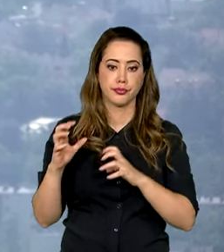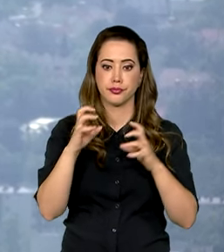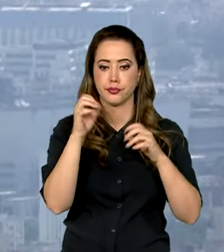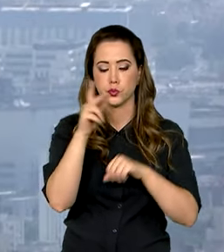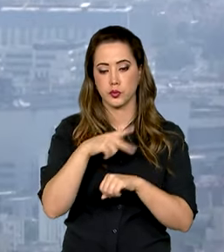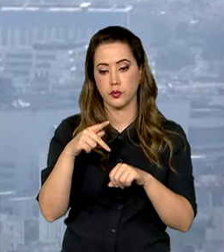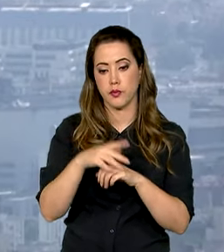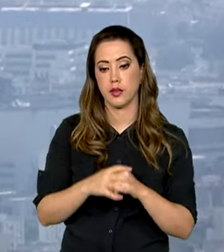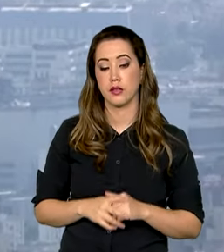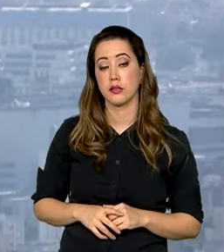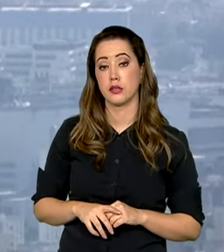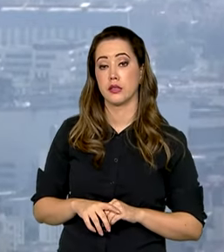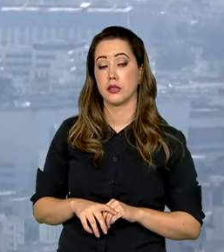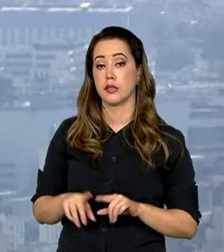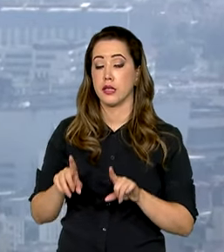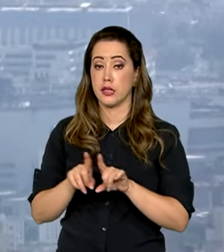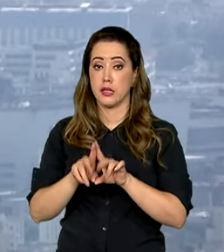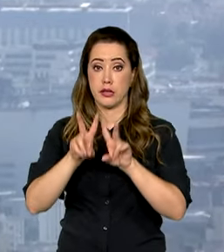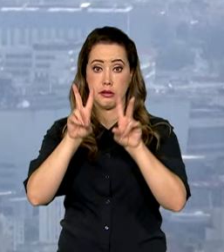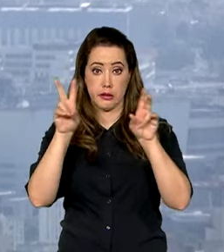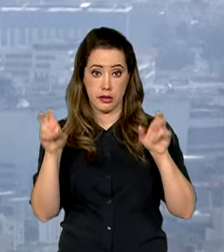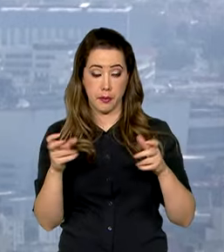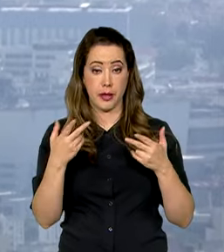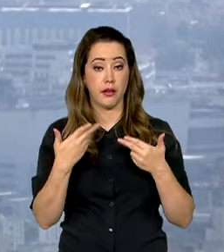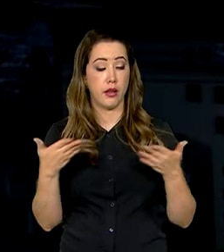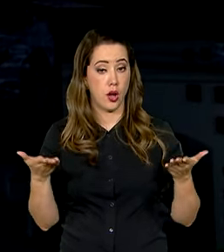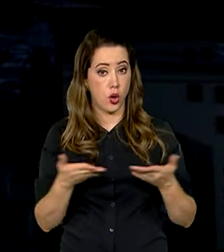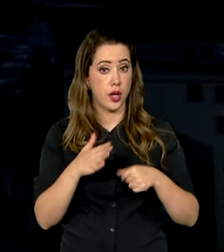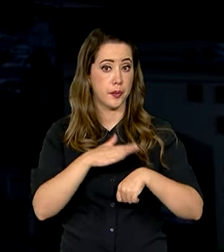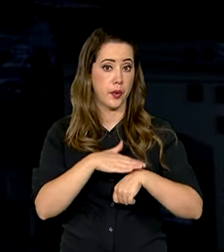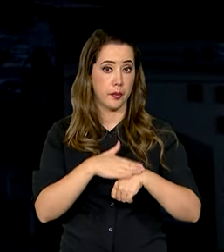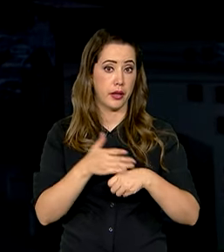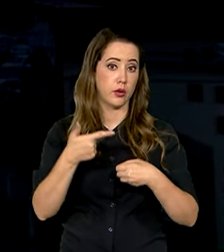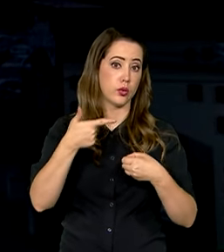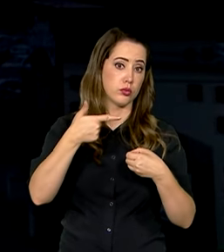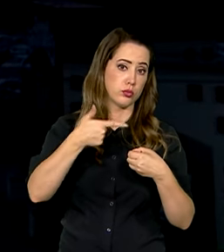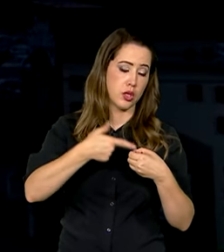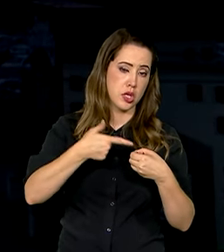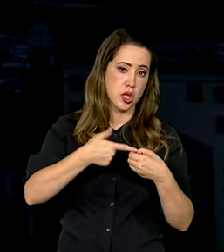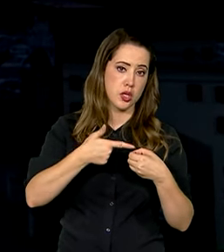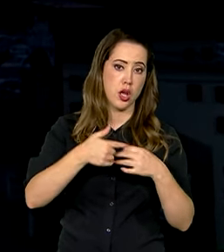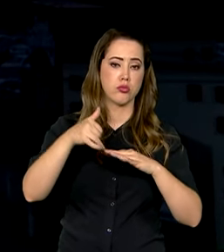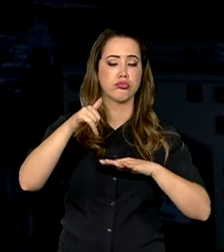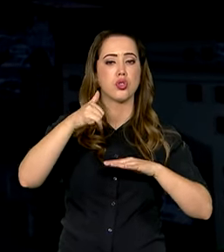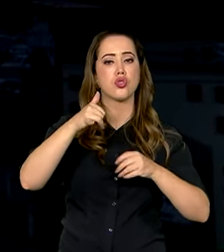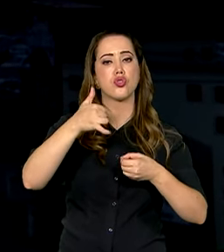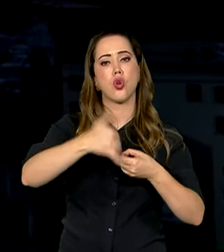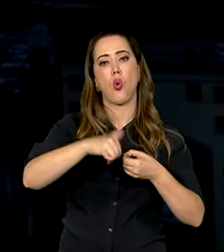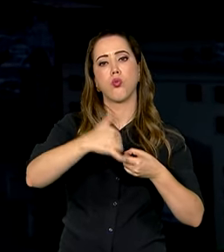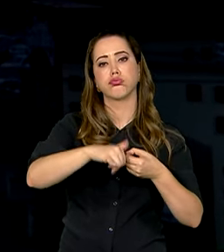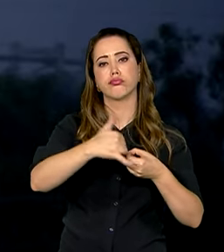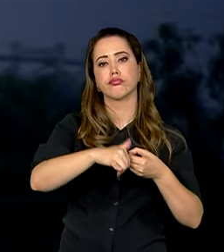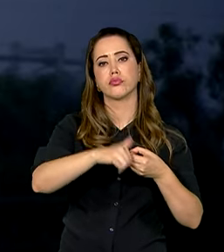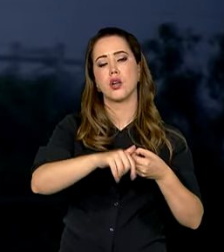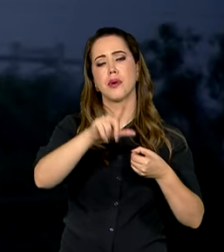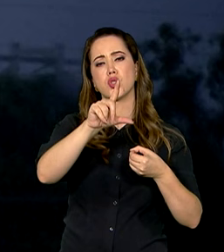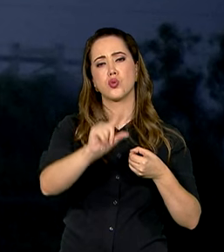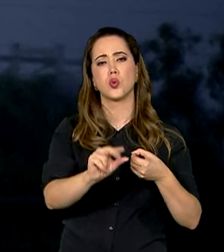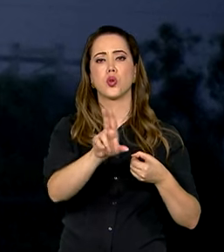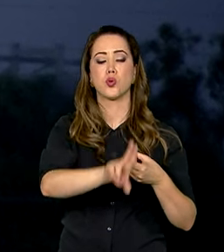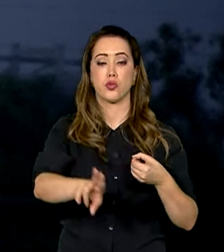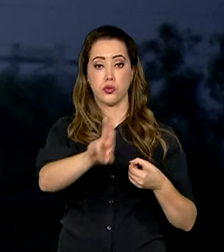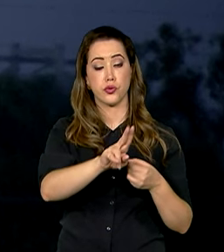discutiram o chamado Fez Alto dos Combustíveis Fósseis, a aposentadoria gradual dessa fonte de energia e as formas de